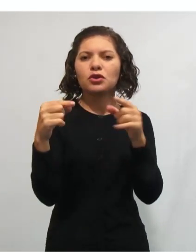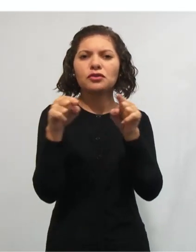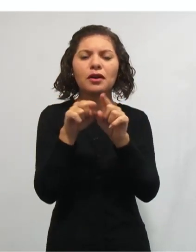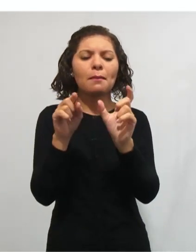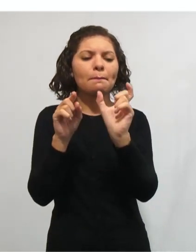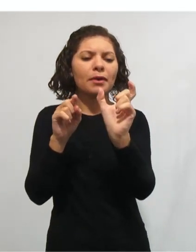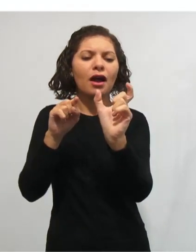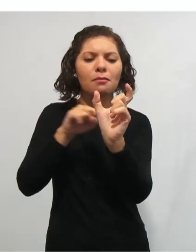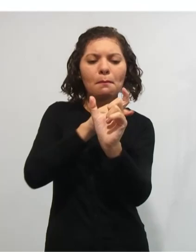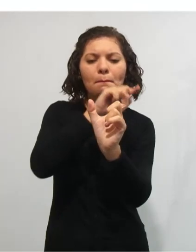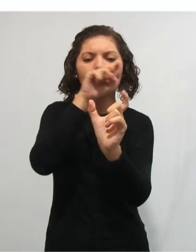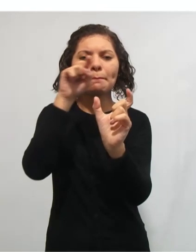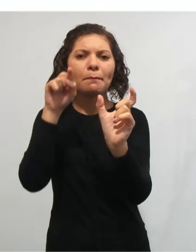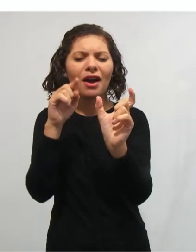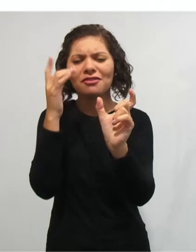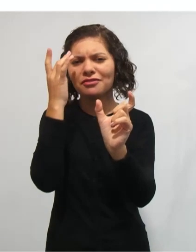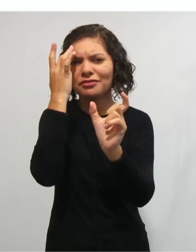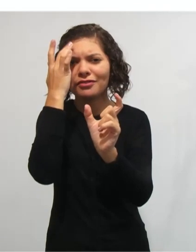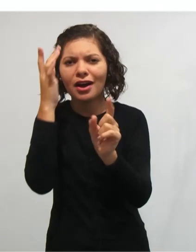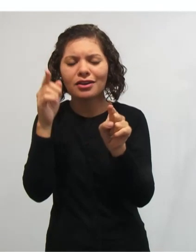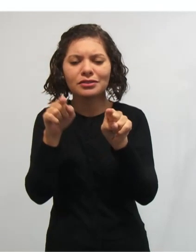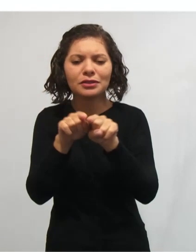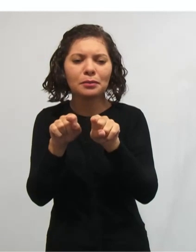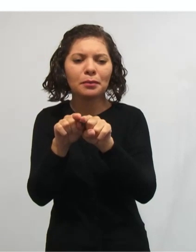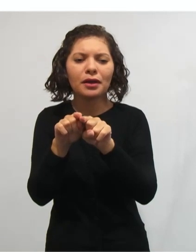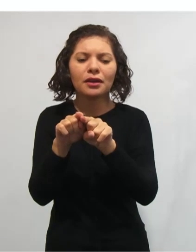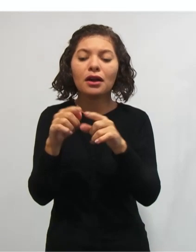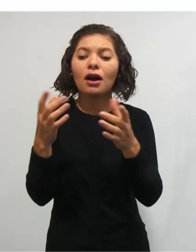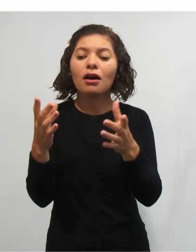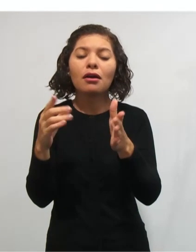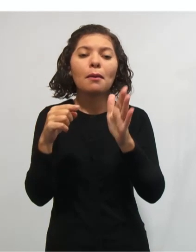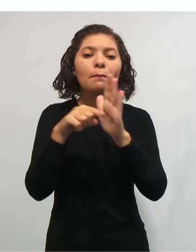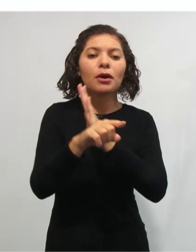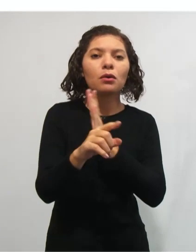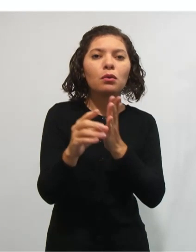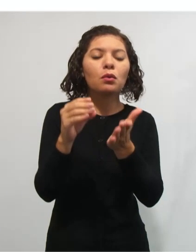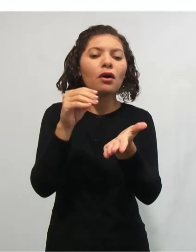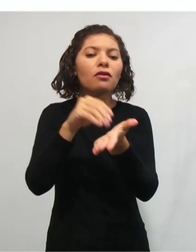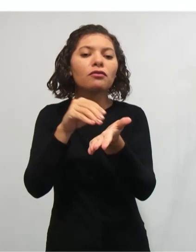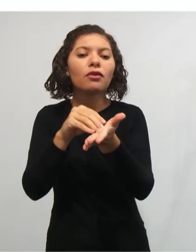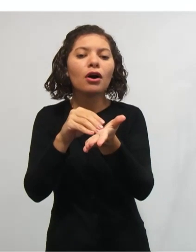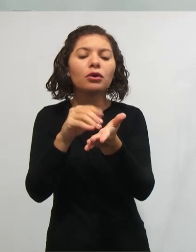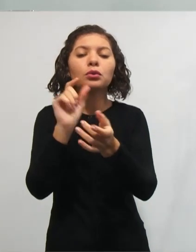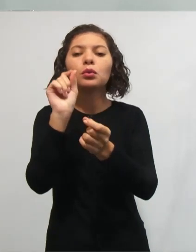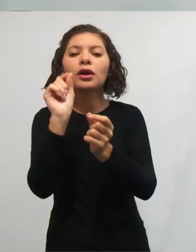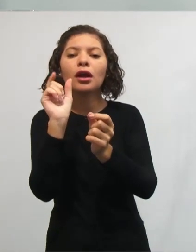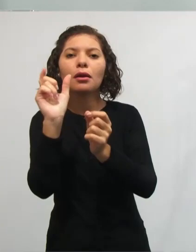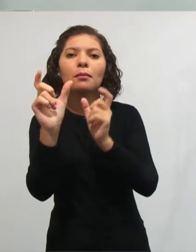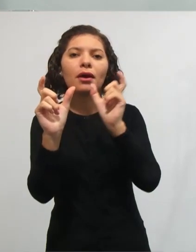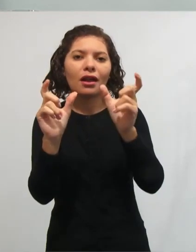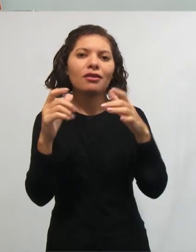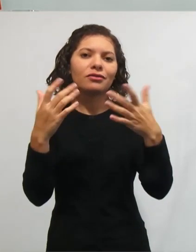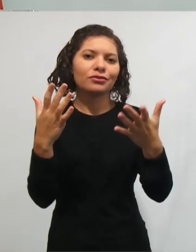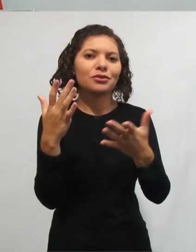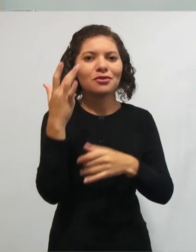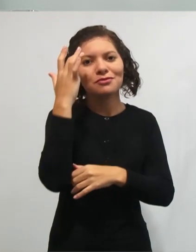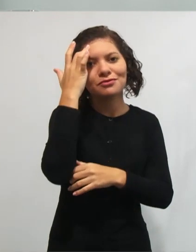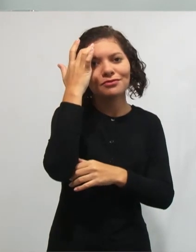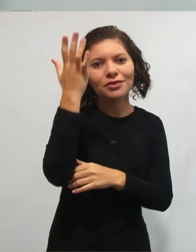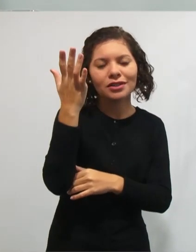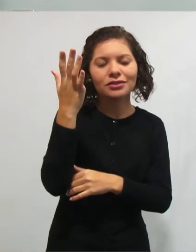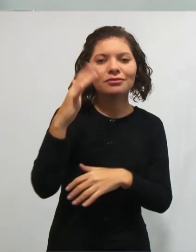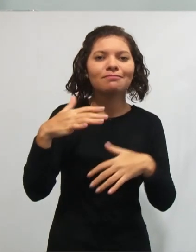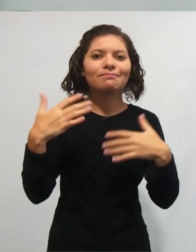porque ele soube grifar, ele soube circular. Veja que todas essas ações, elas são, sim, habilidades,